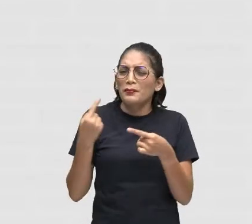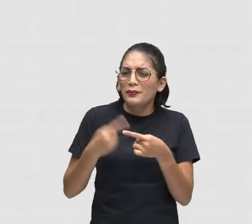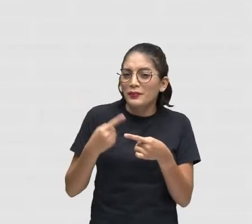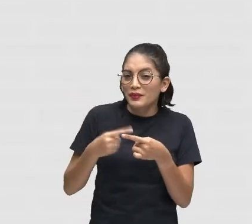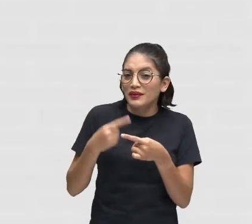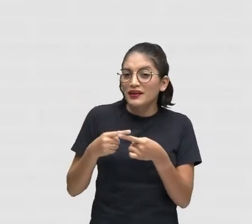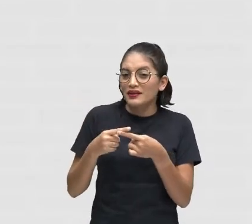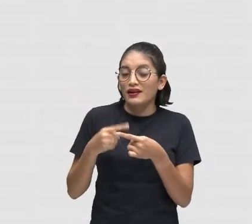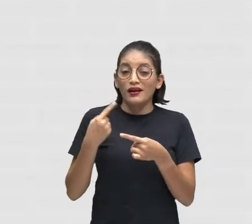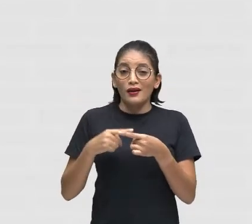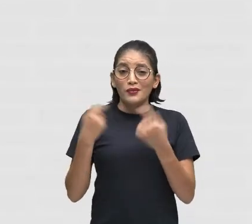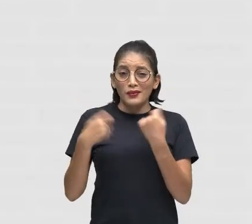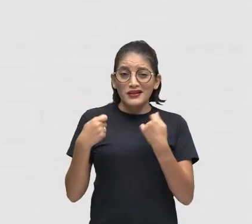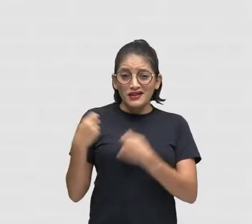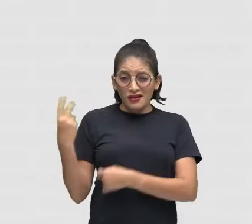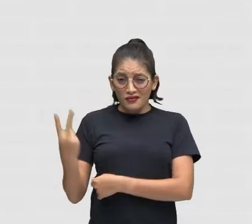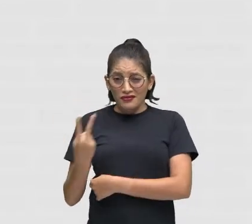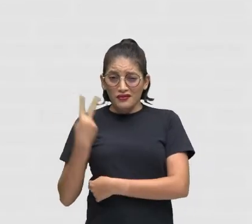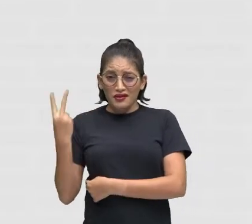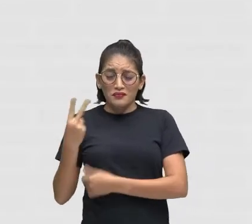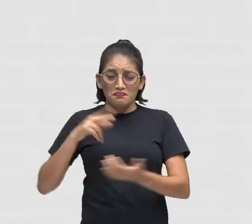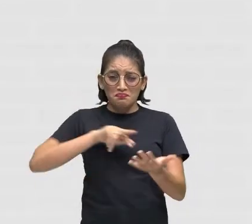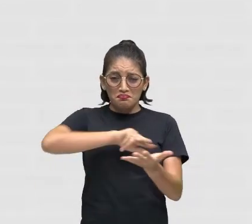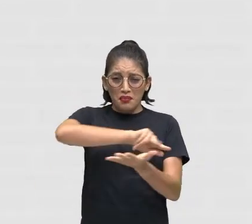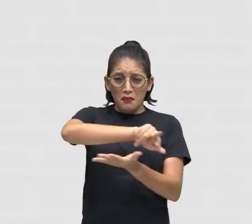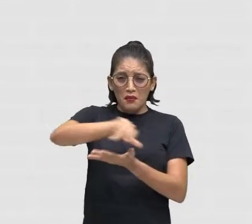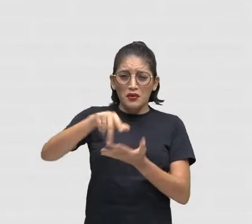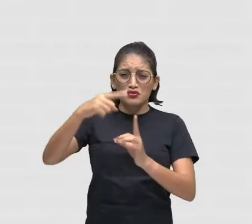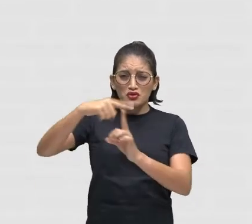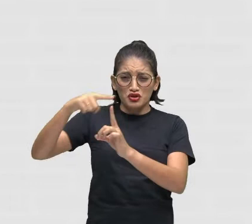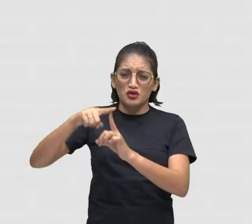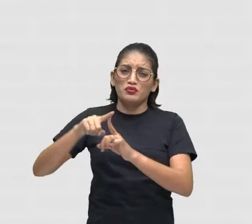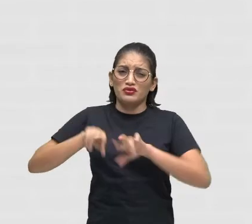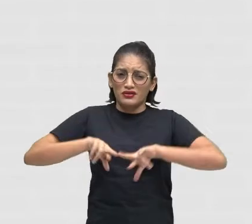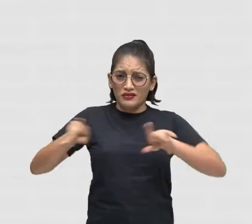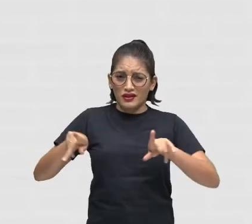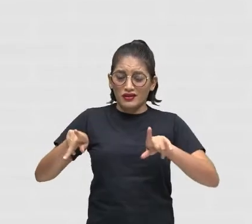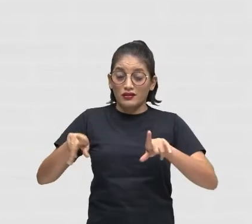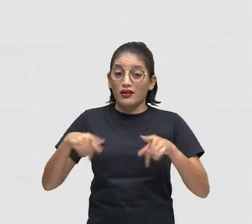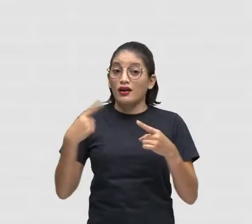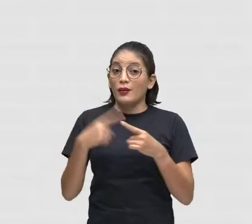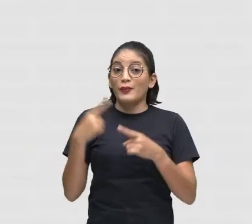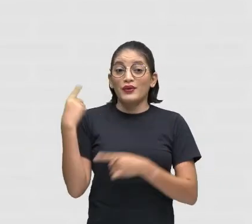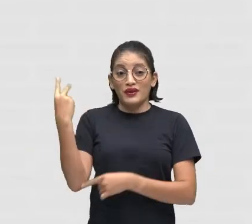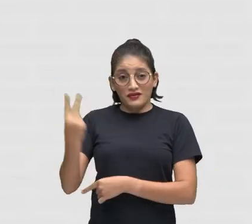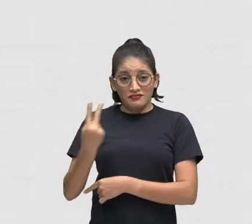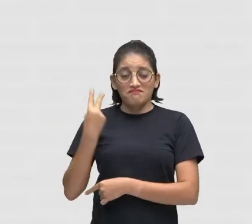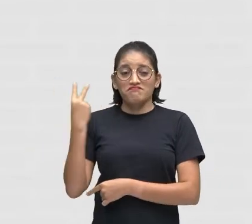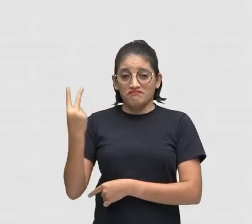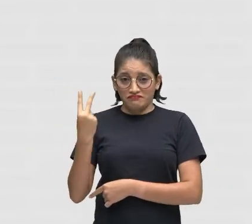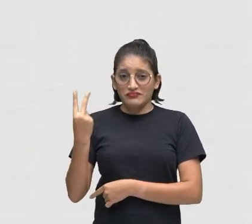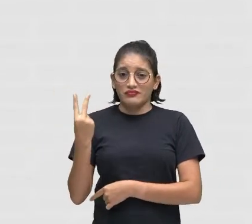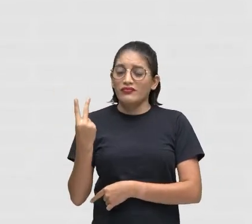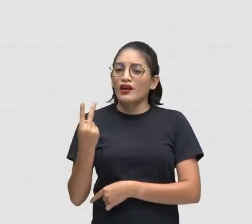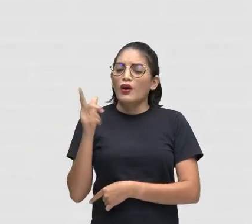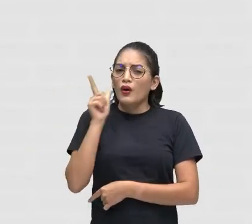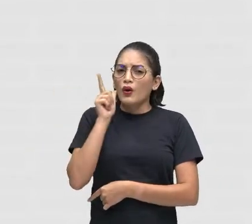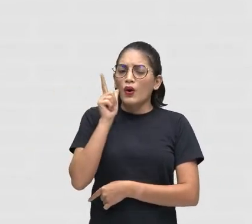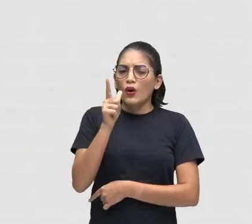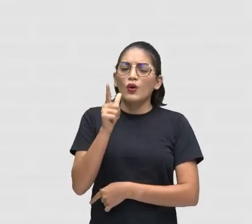Por que eu preciso Valorizar a diversidade? Porque valorizando A diversidade Eu consigo